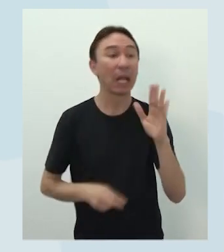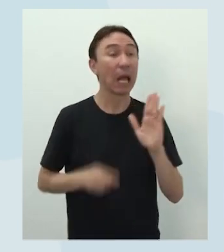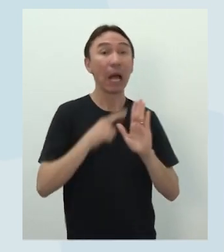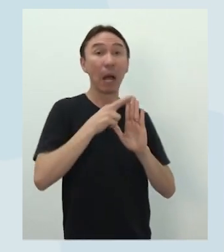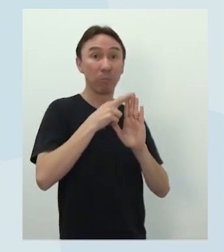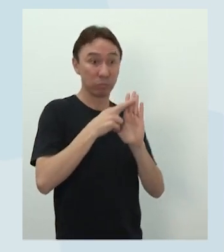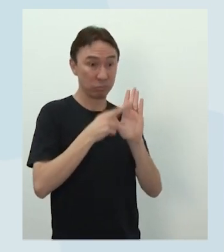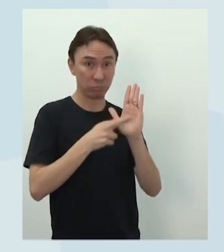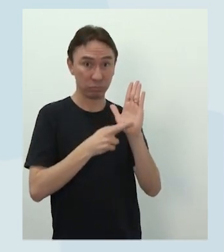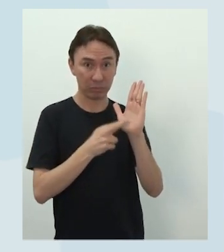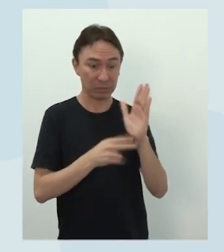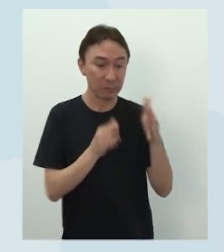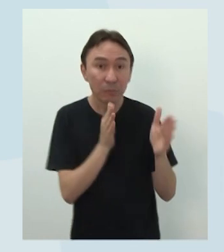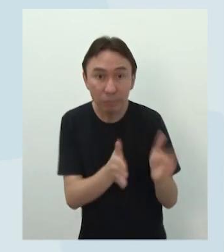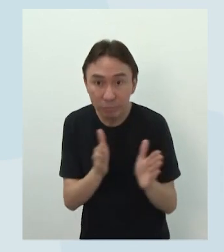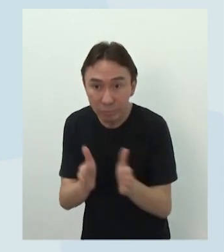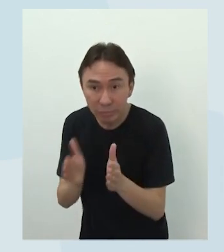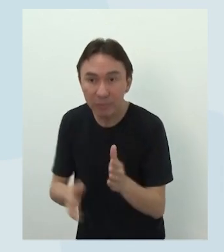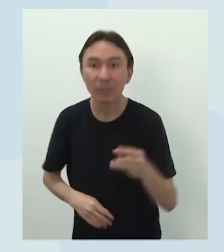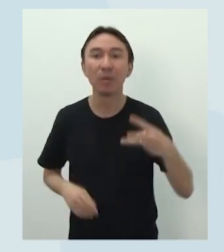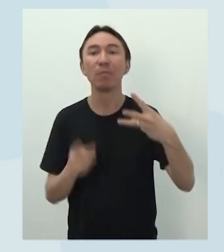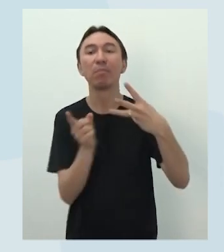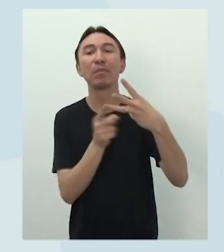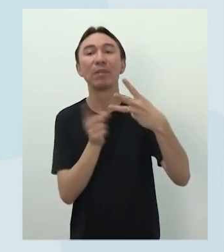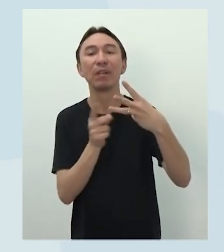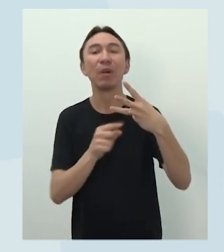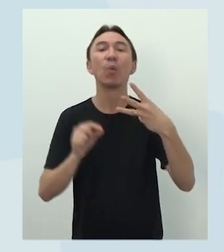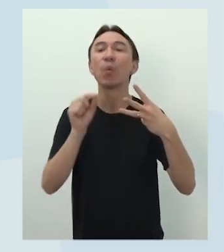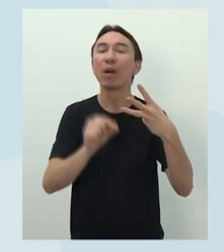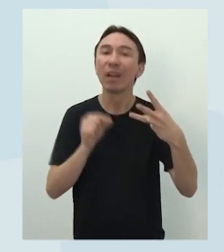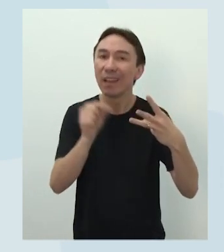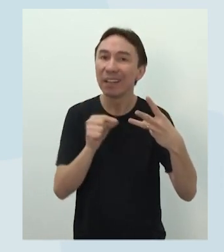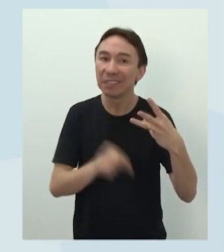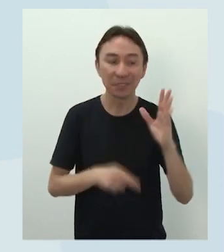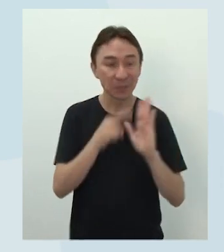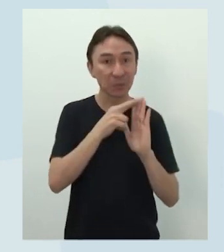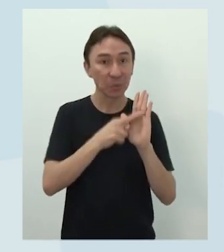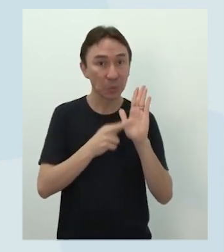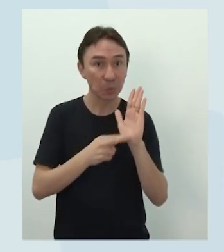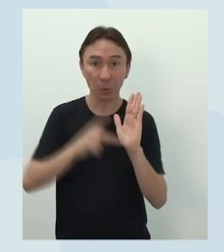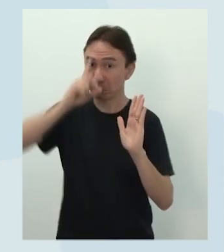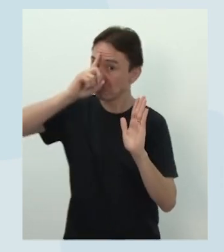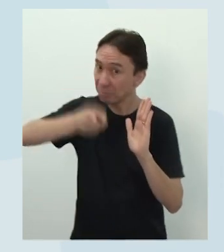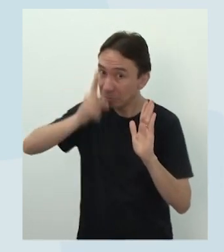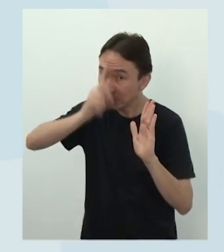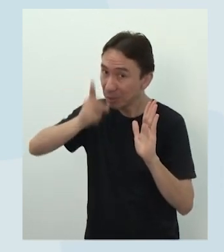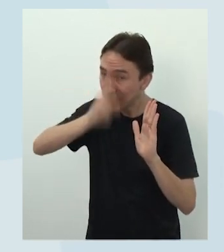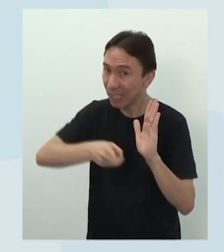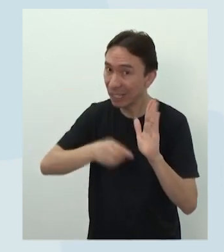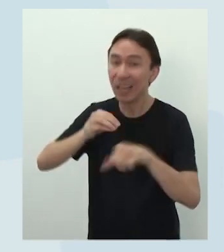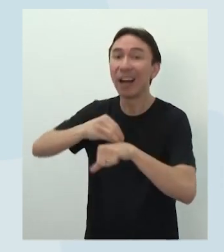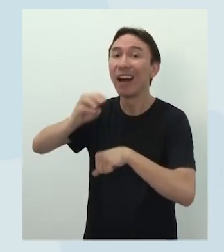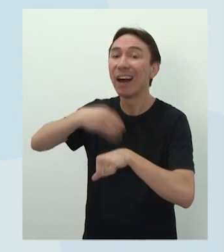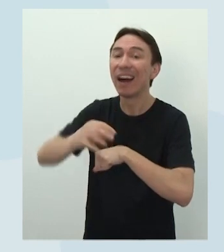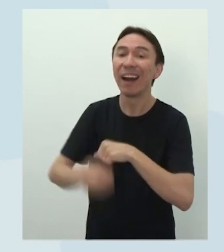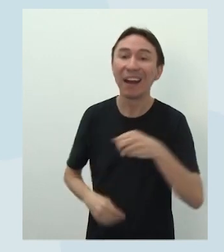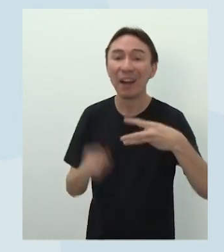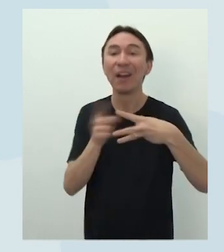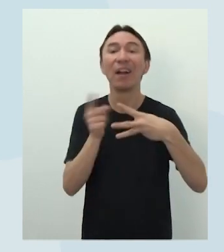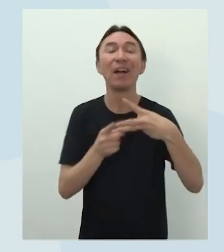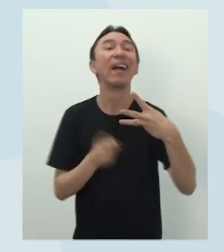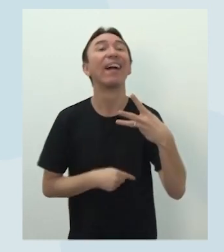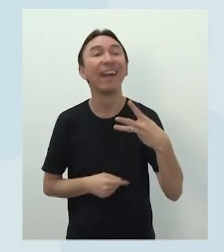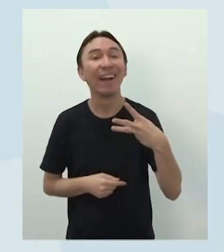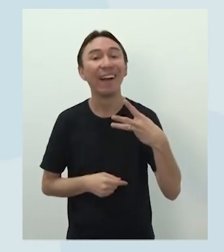de instruções. Eles são o quê? Já tem aqui gente falando. O pessoal está misturando letra B e A. professora precisa explicar melhor isso aí para eles. Preste atenção na tela,